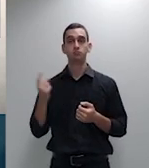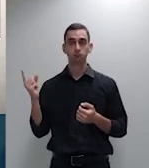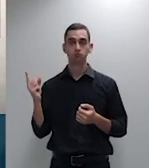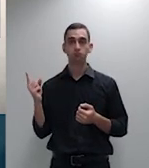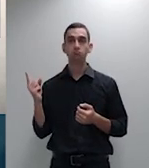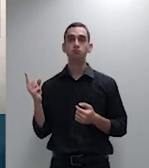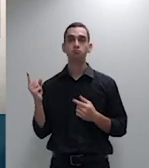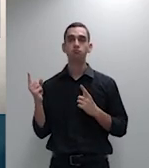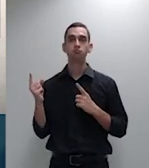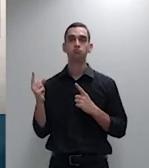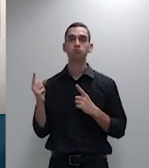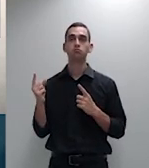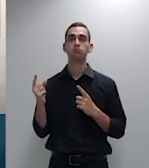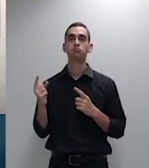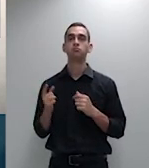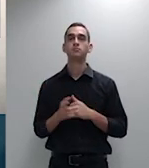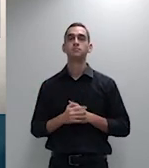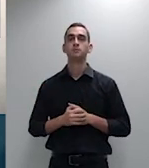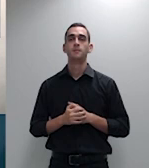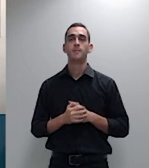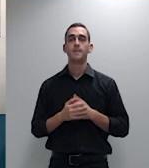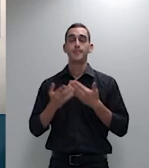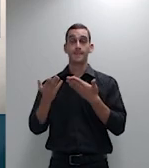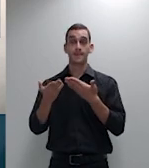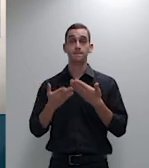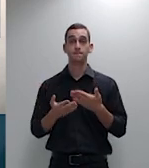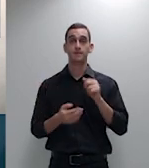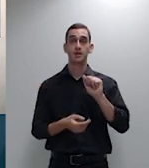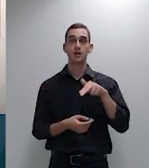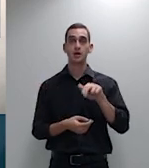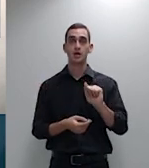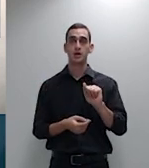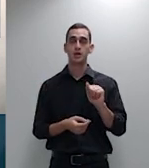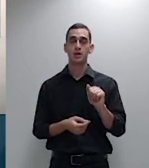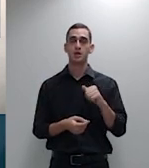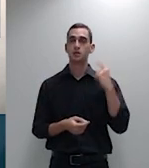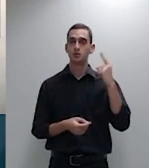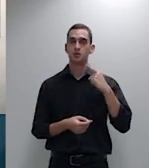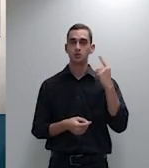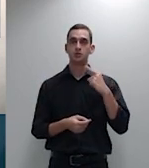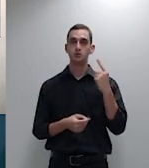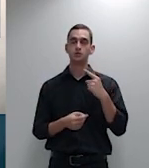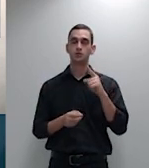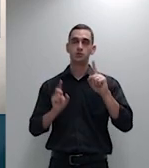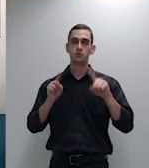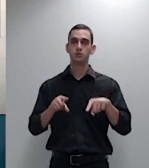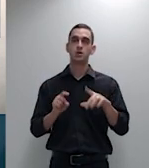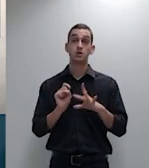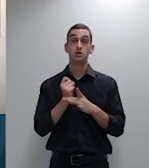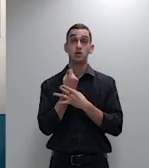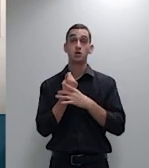Basílio que falará pela recorrida Sul América Companhia de Seguros e Saúde